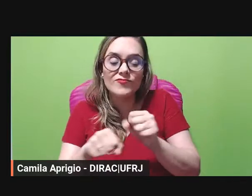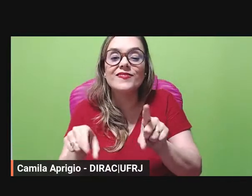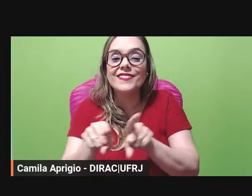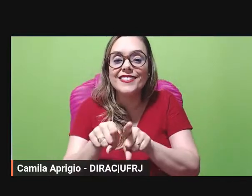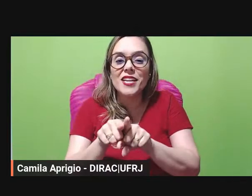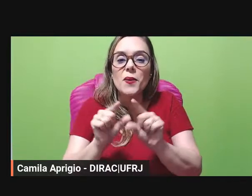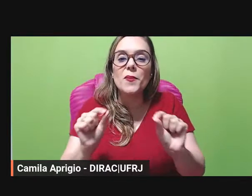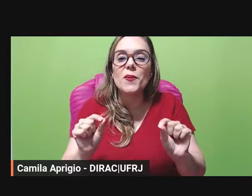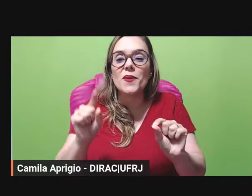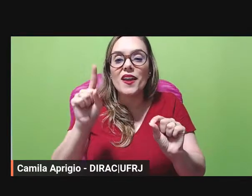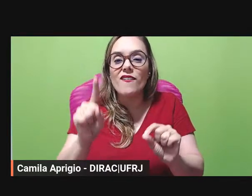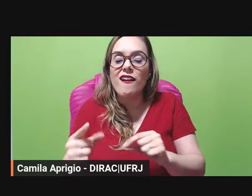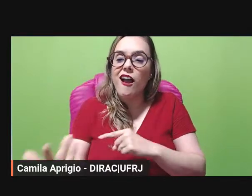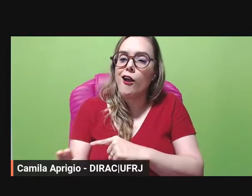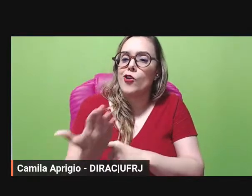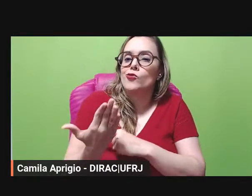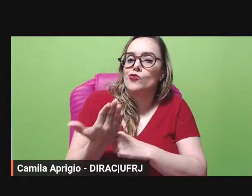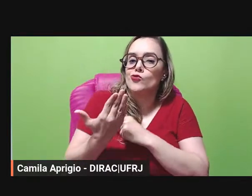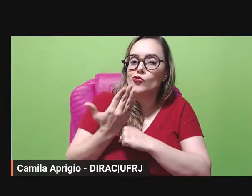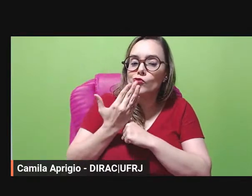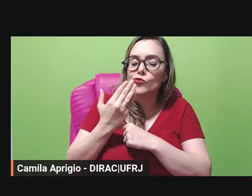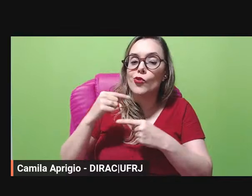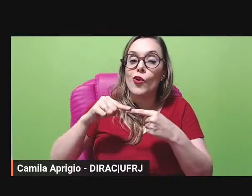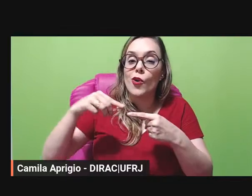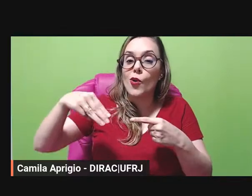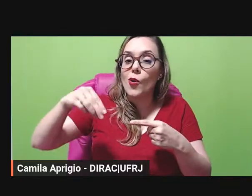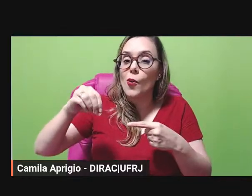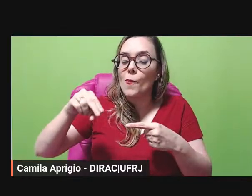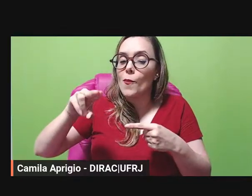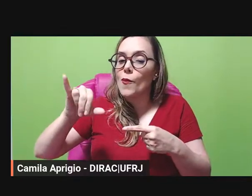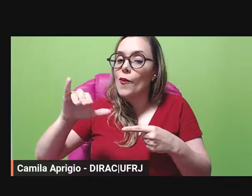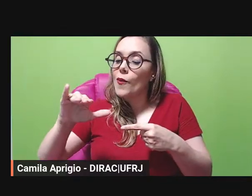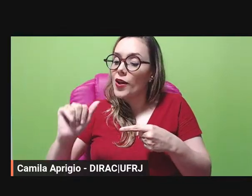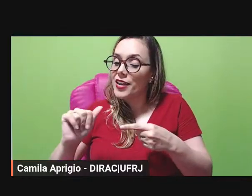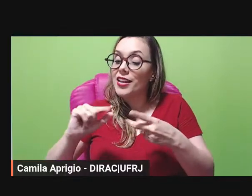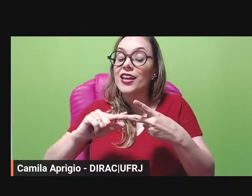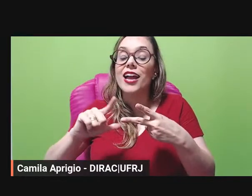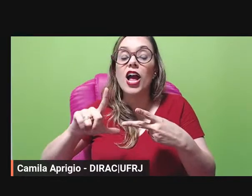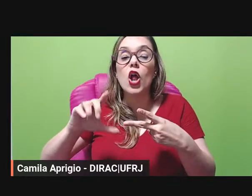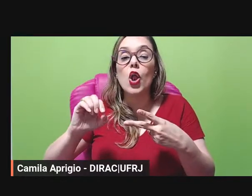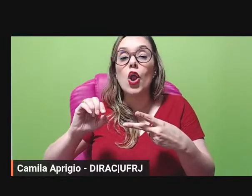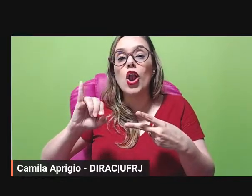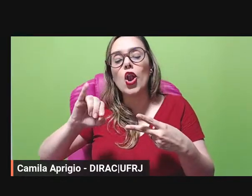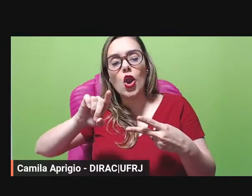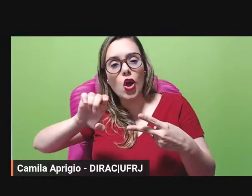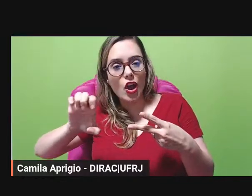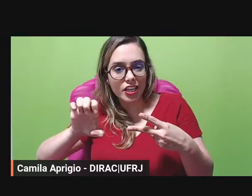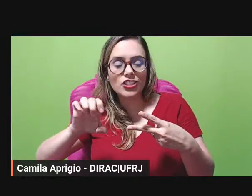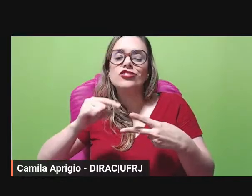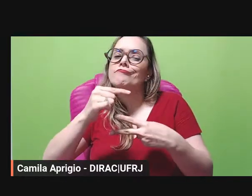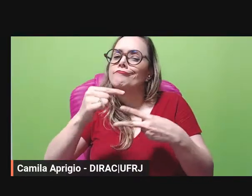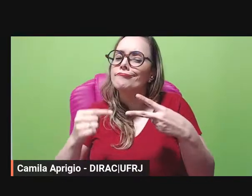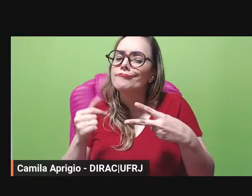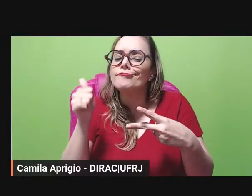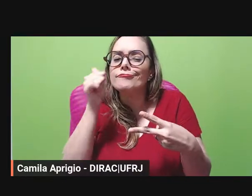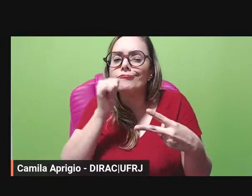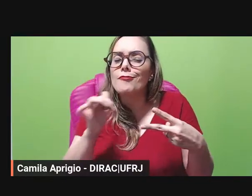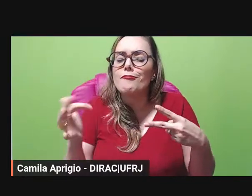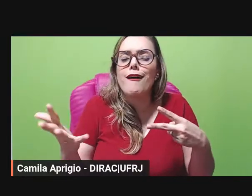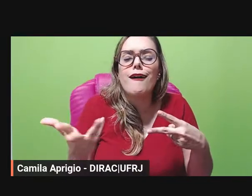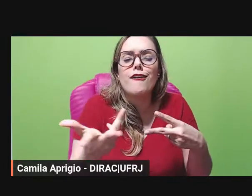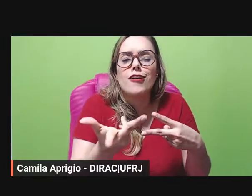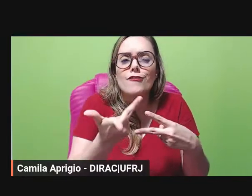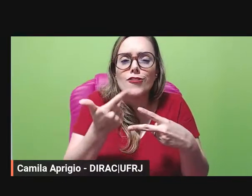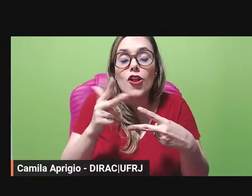Mônica e da Loide que dividem comigo essa tarefa de conversar com vocês um pouco sobre